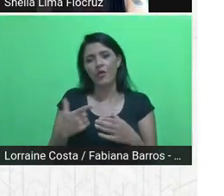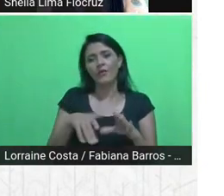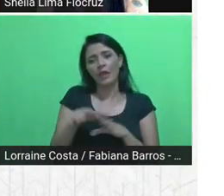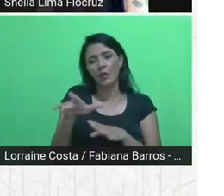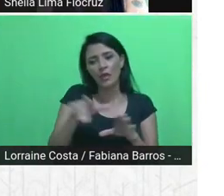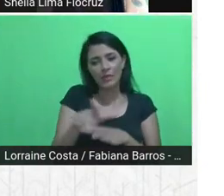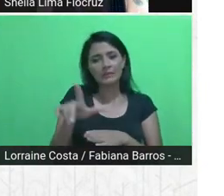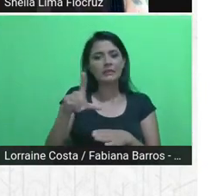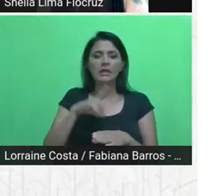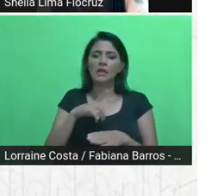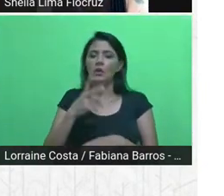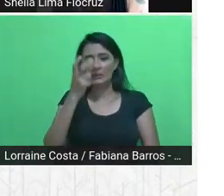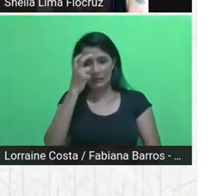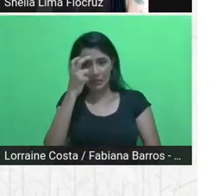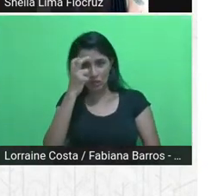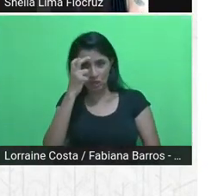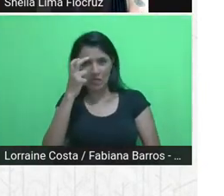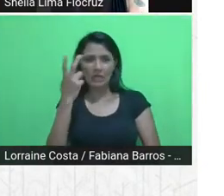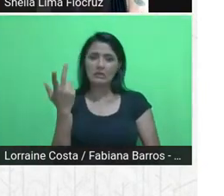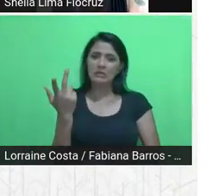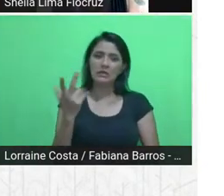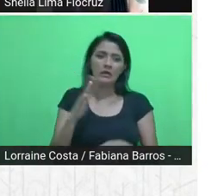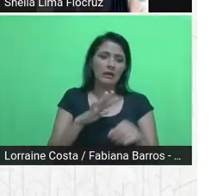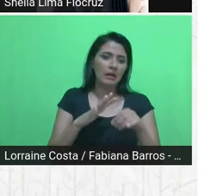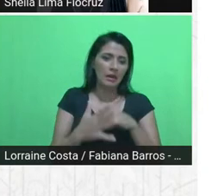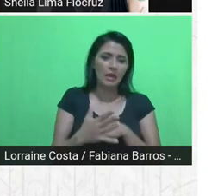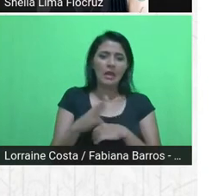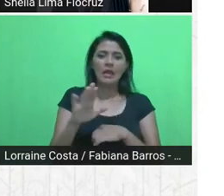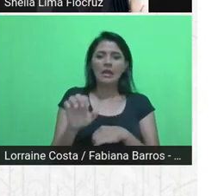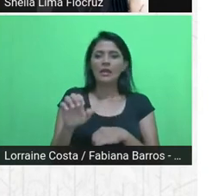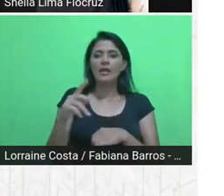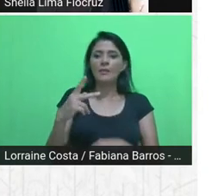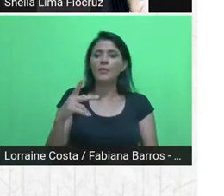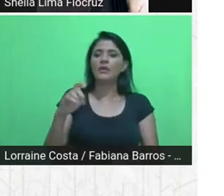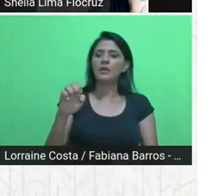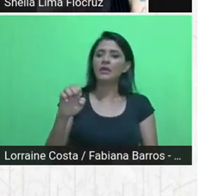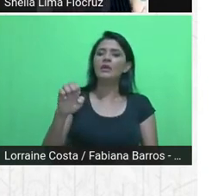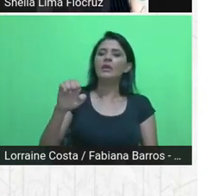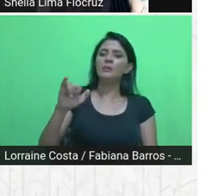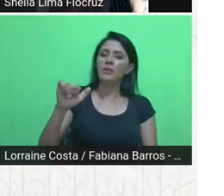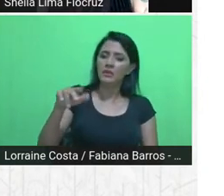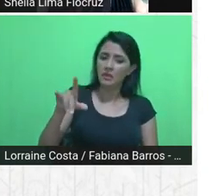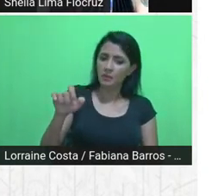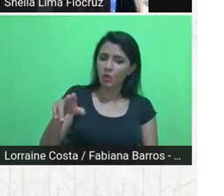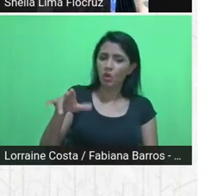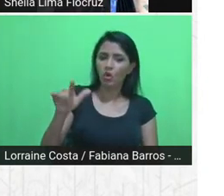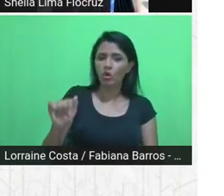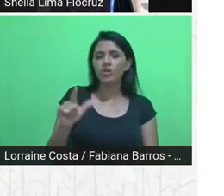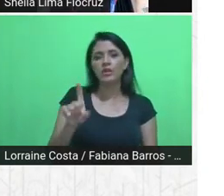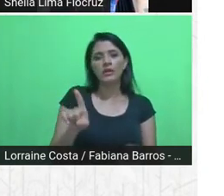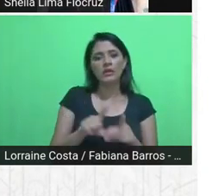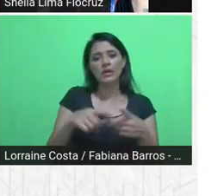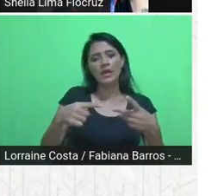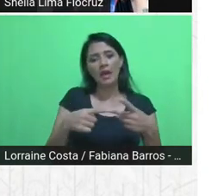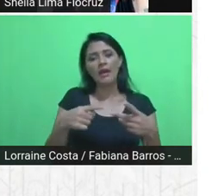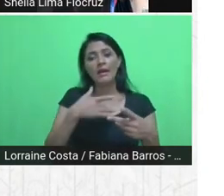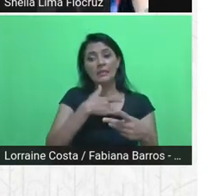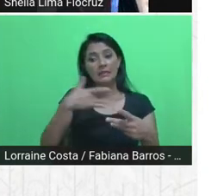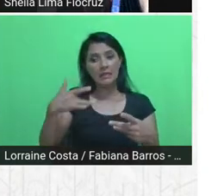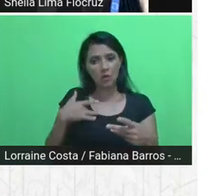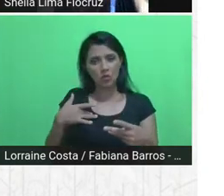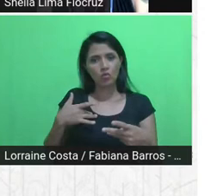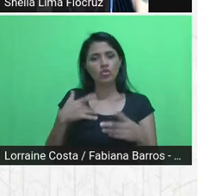a inteligência epidemiológica e a saúde digital. Então, esses quatro eixos estão integrados.